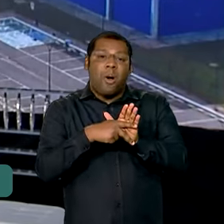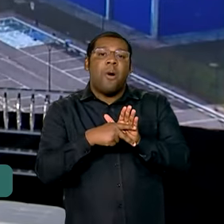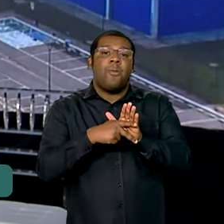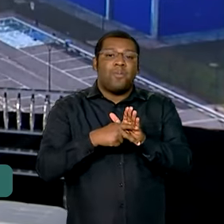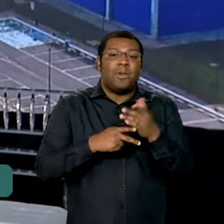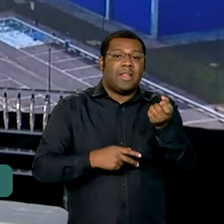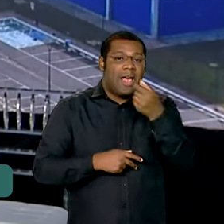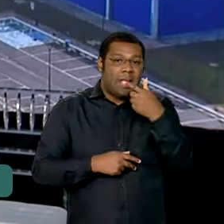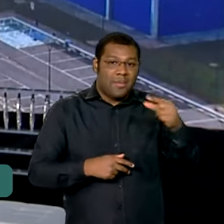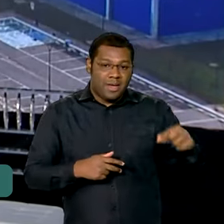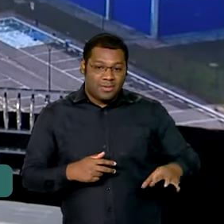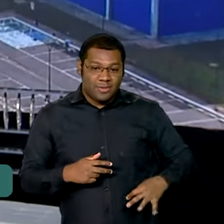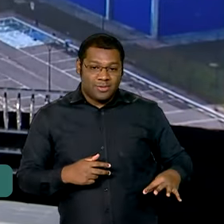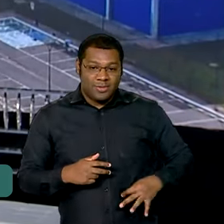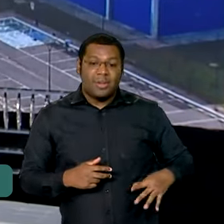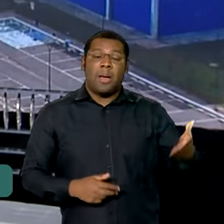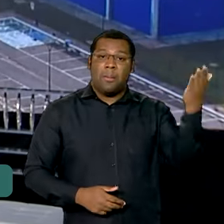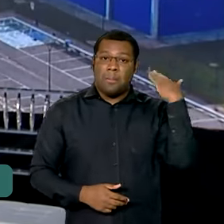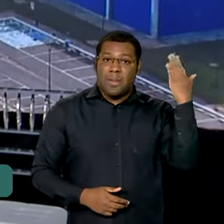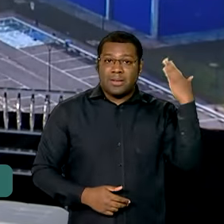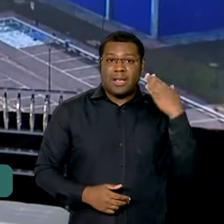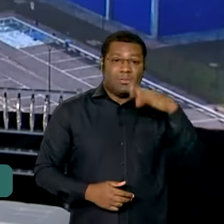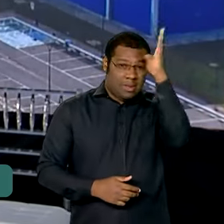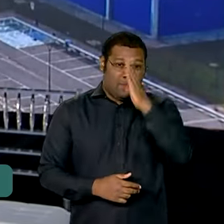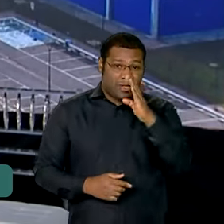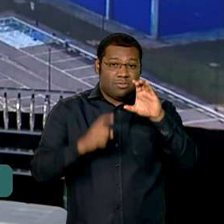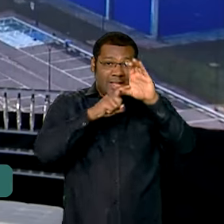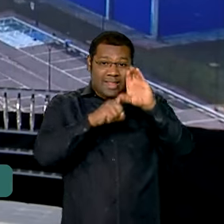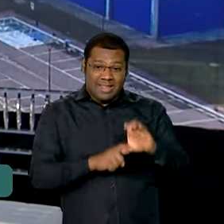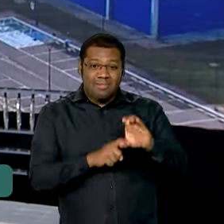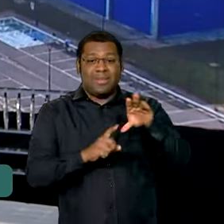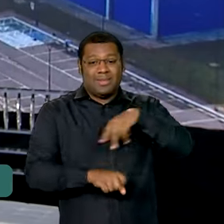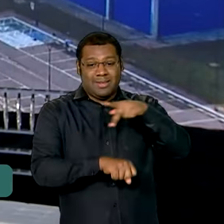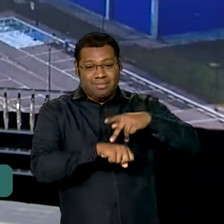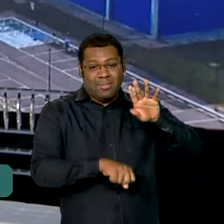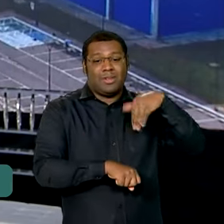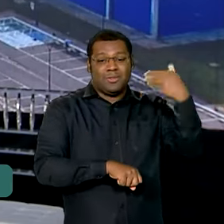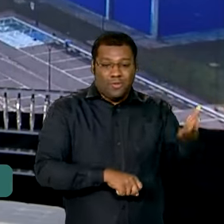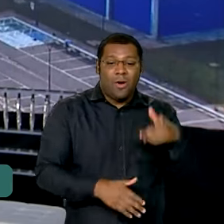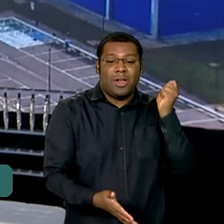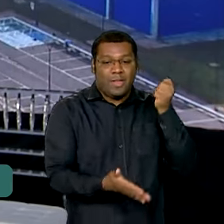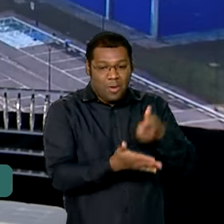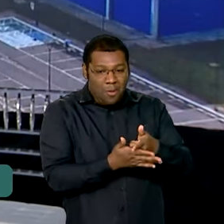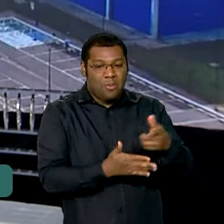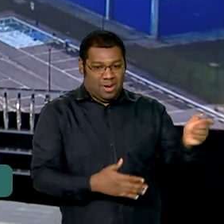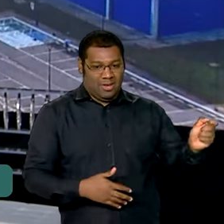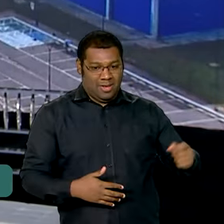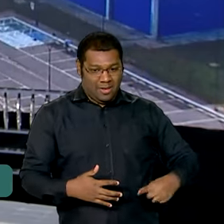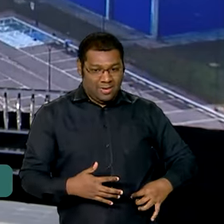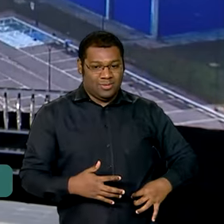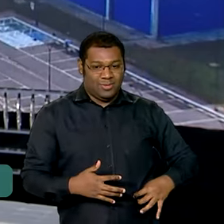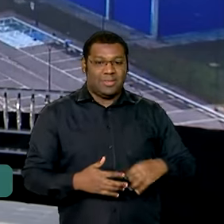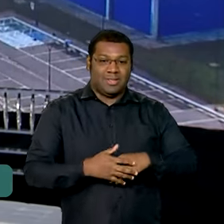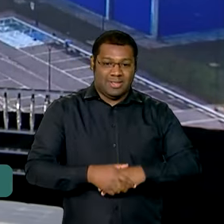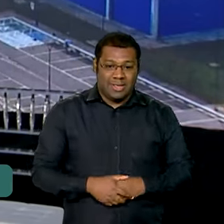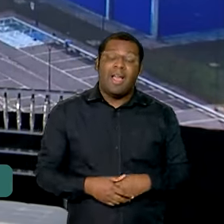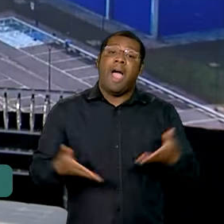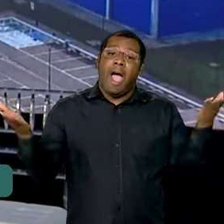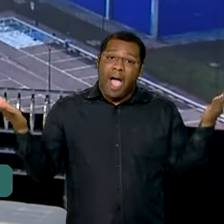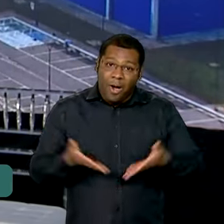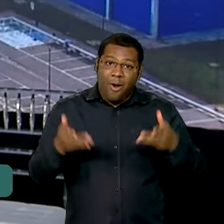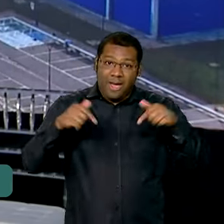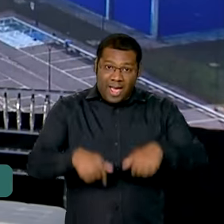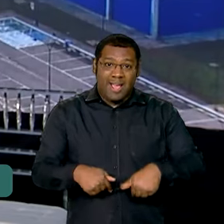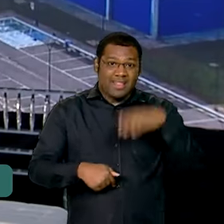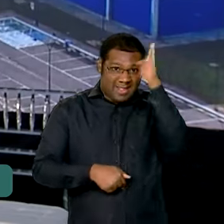exclusivamente do mercado internacional. A unidade tem uma capacidade de produção de 20 milhões de frascos